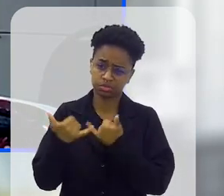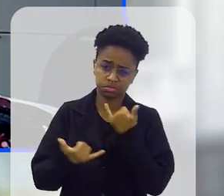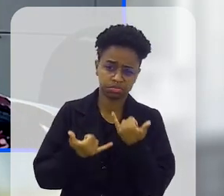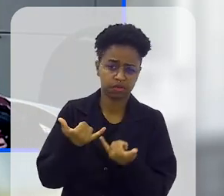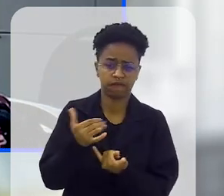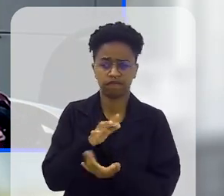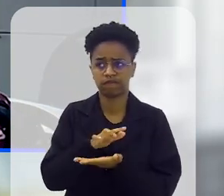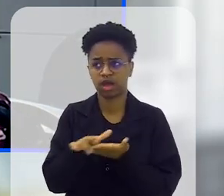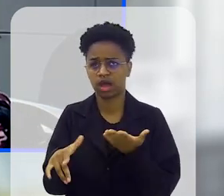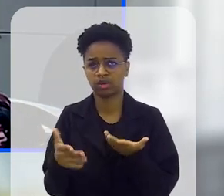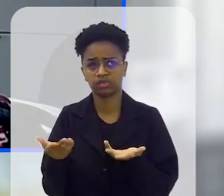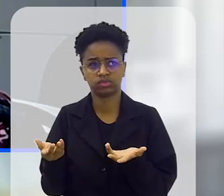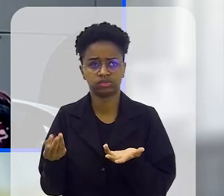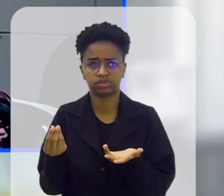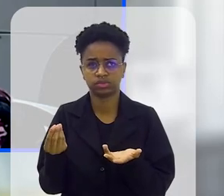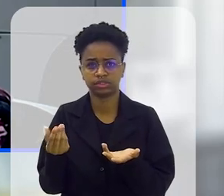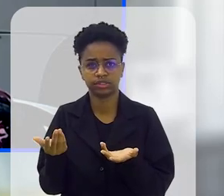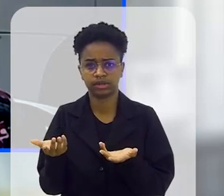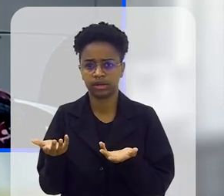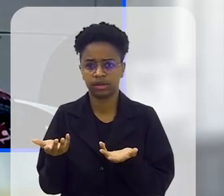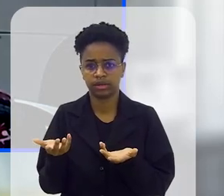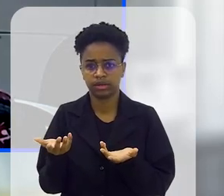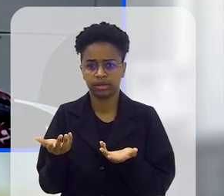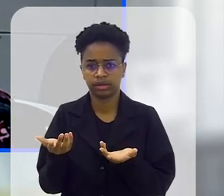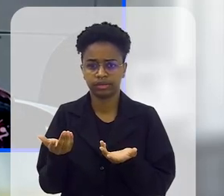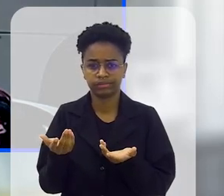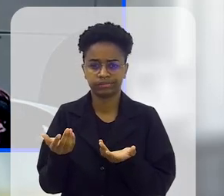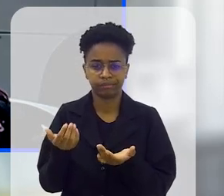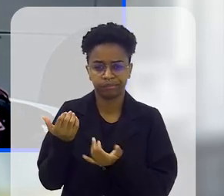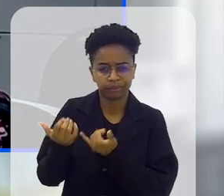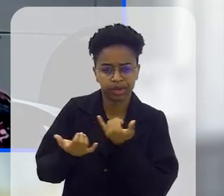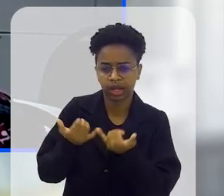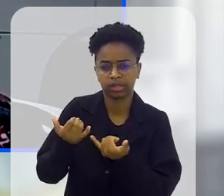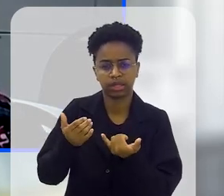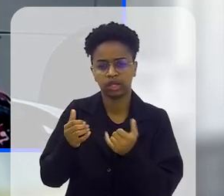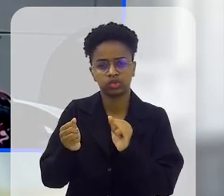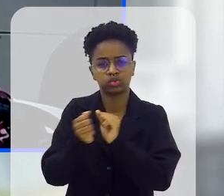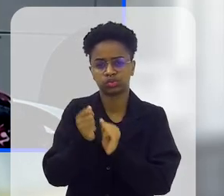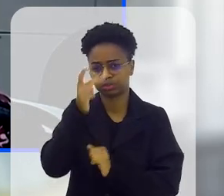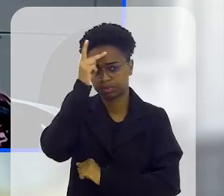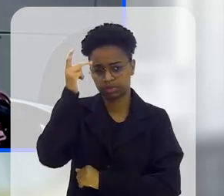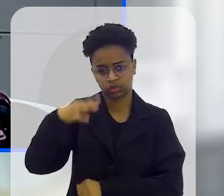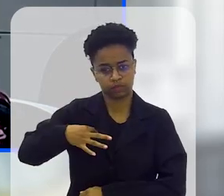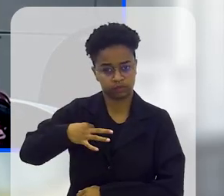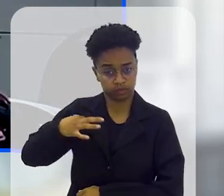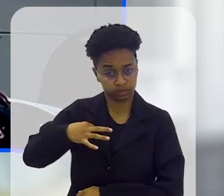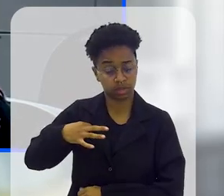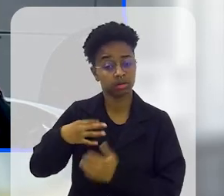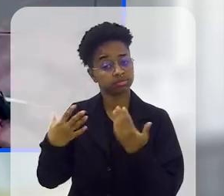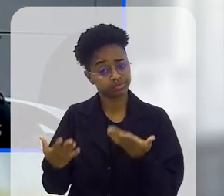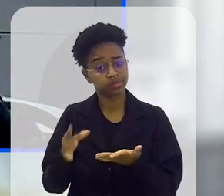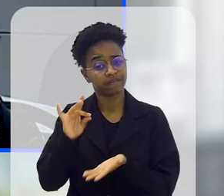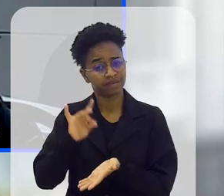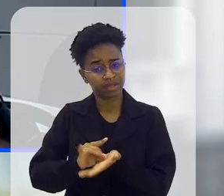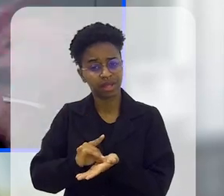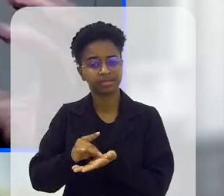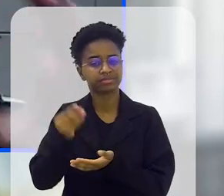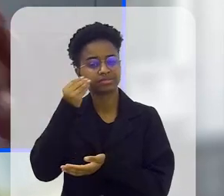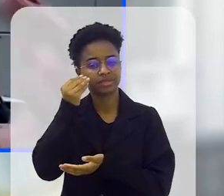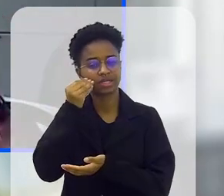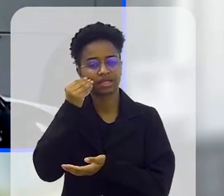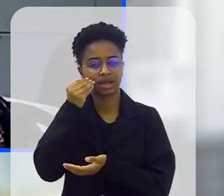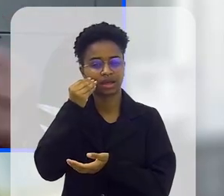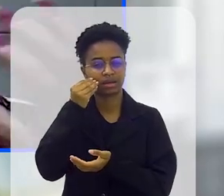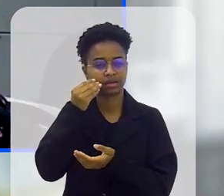vários brinquedos, várias dinâmicas, né, junto com os voluntários, para realmente tirar